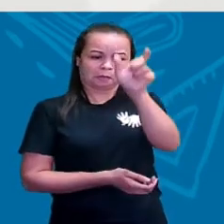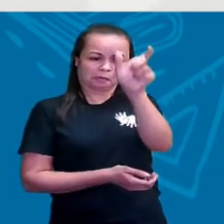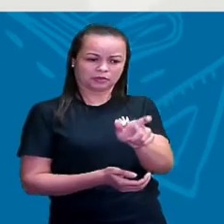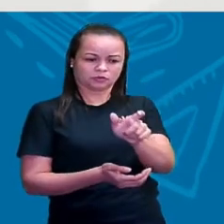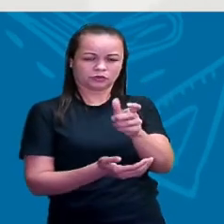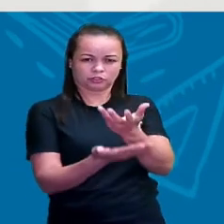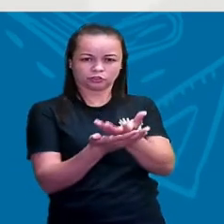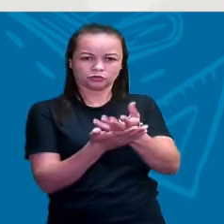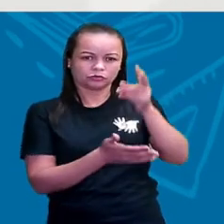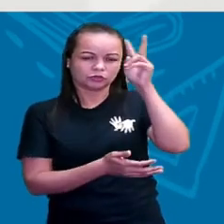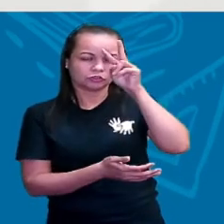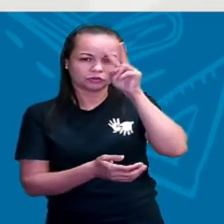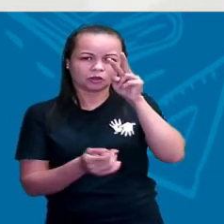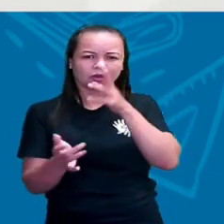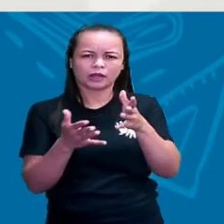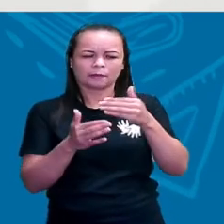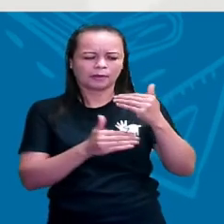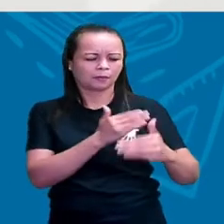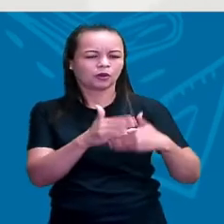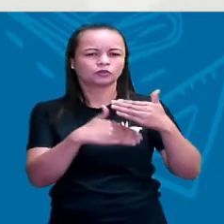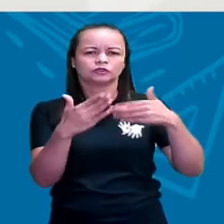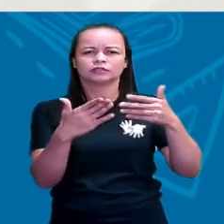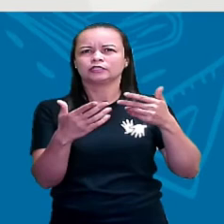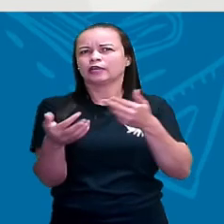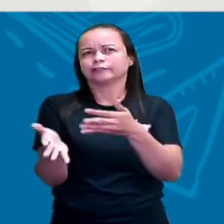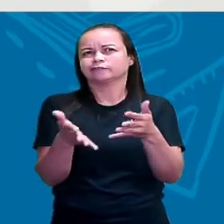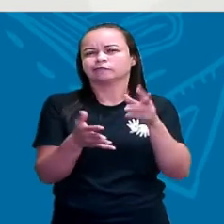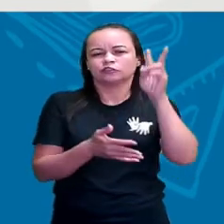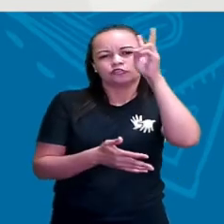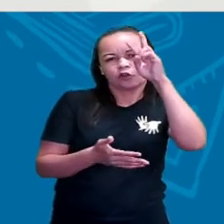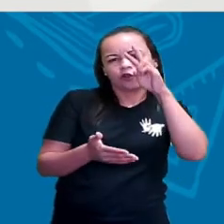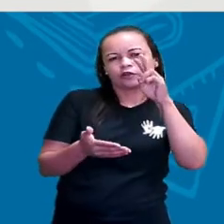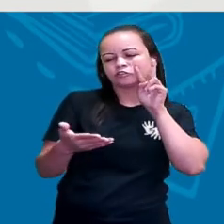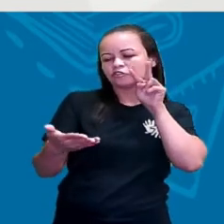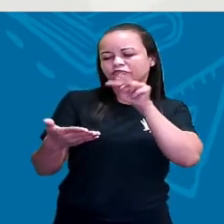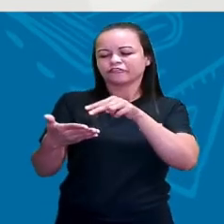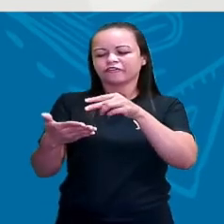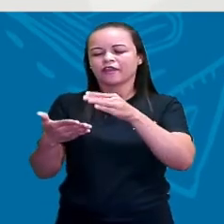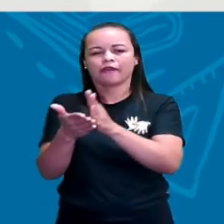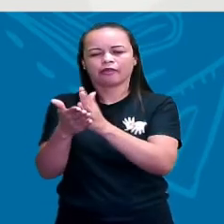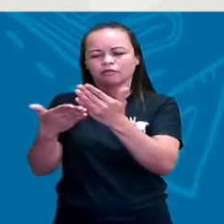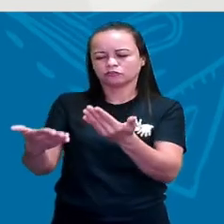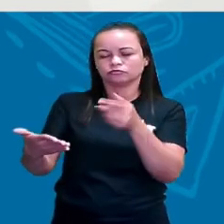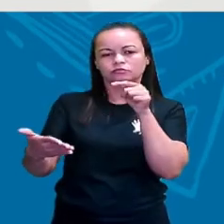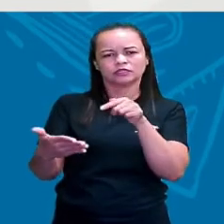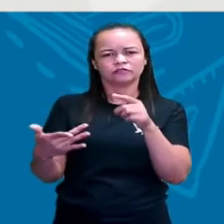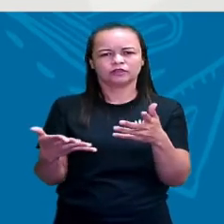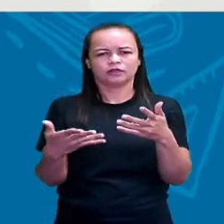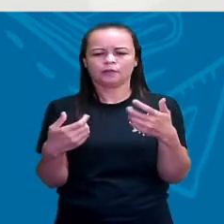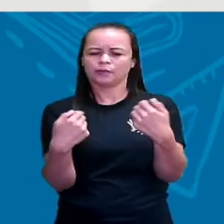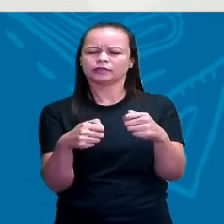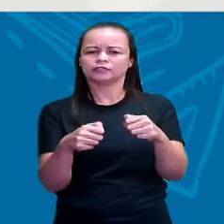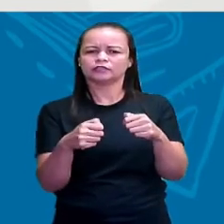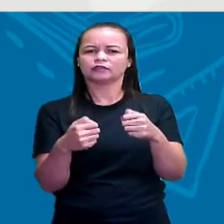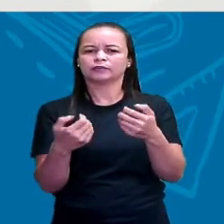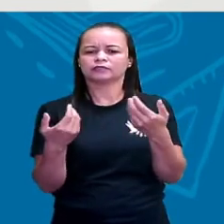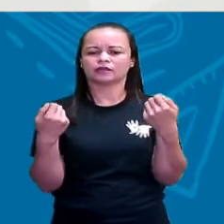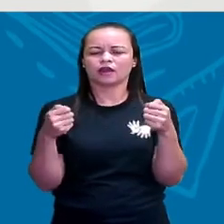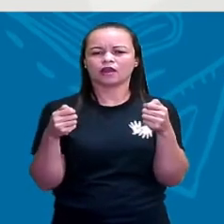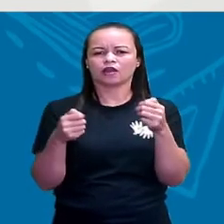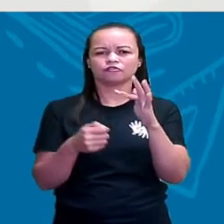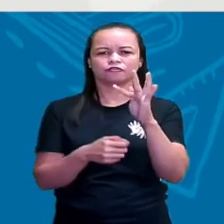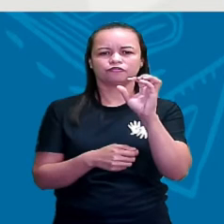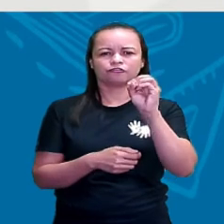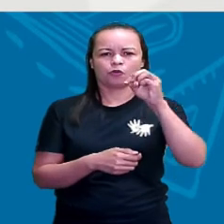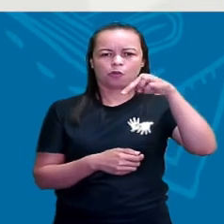produzir a história, essas histórias que a gente vê nos livros, coisa e tal, ele necessita das fontes históricas. As